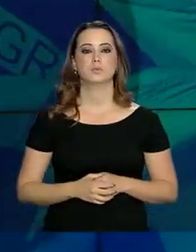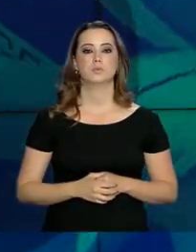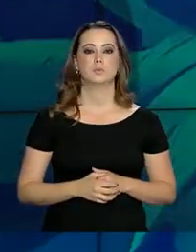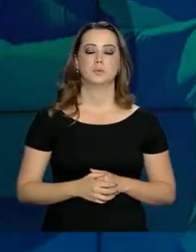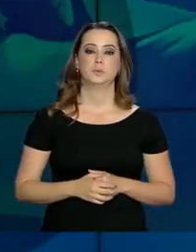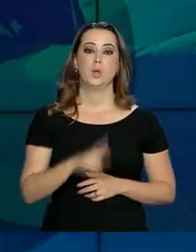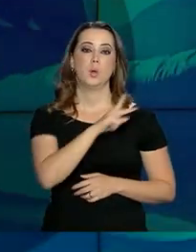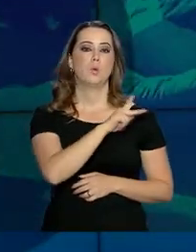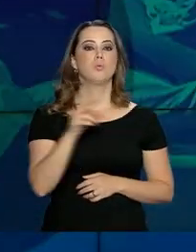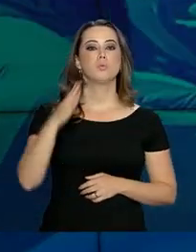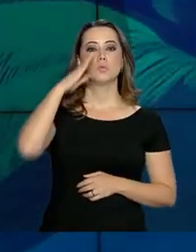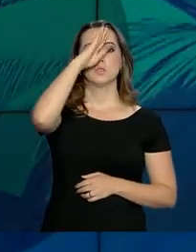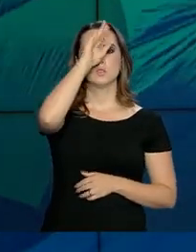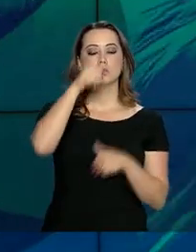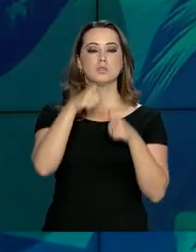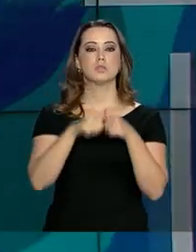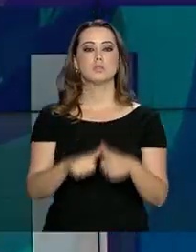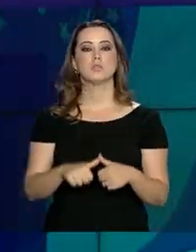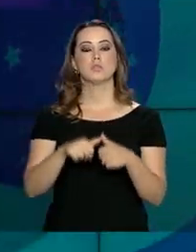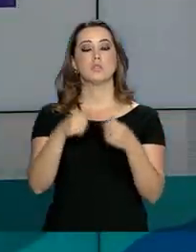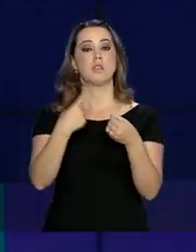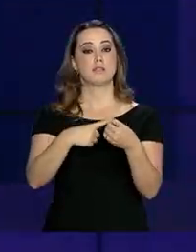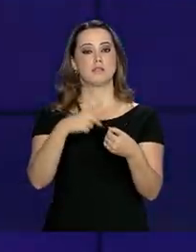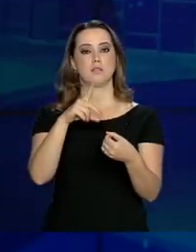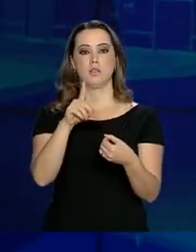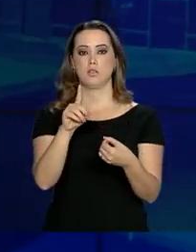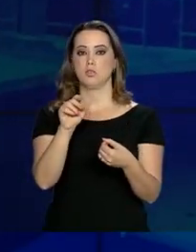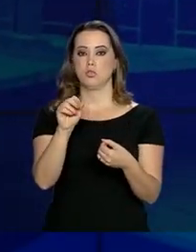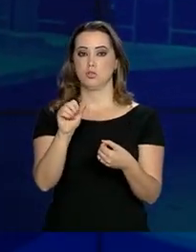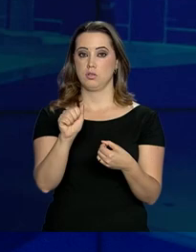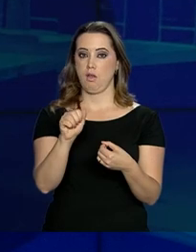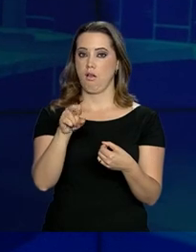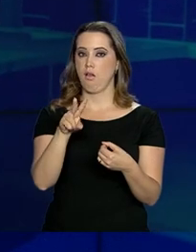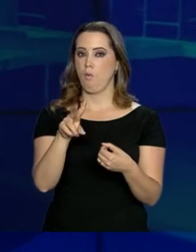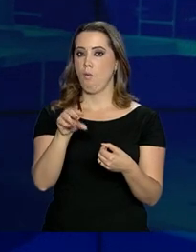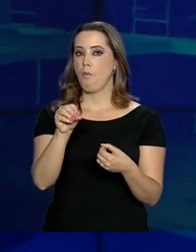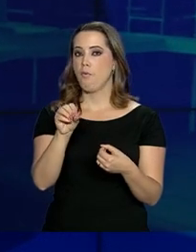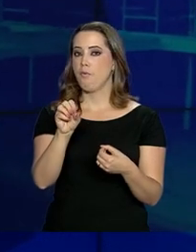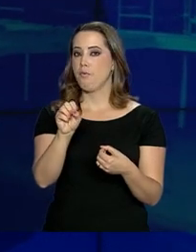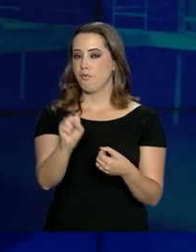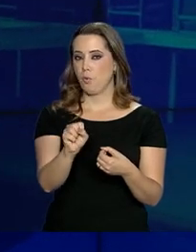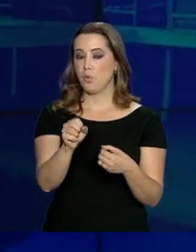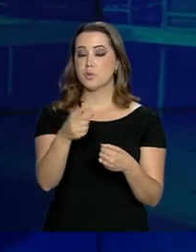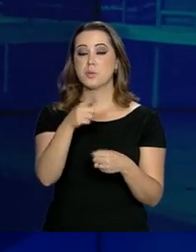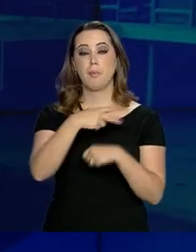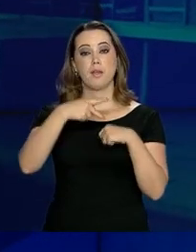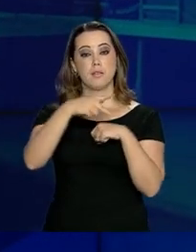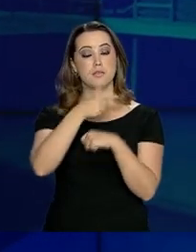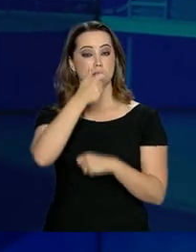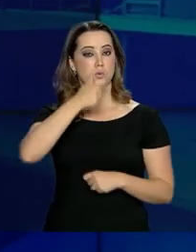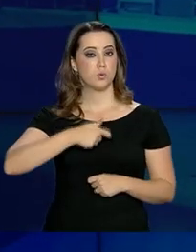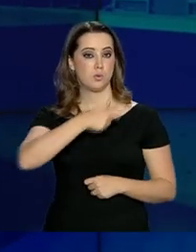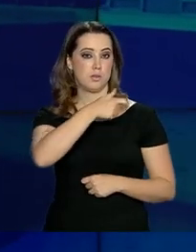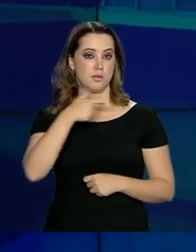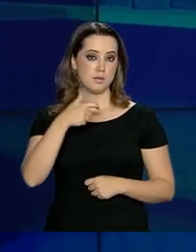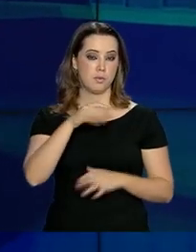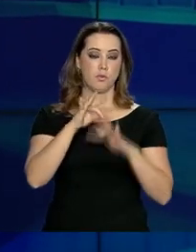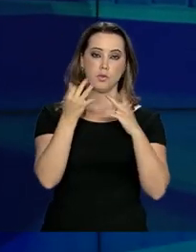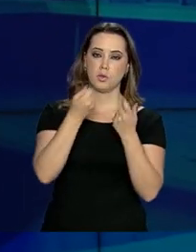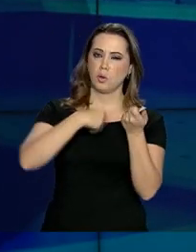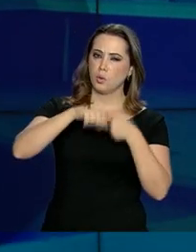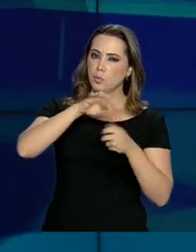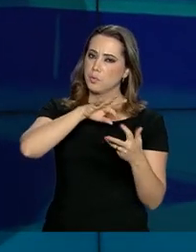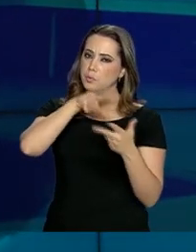O presidente Jair Bolsonaro está em Davos, na Suíça, para o Fórum Econômico Mundial. Bolsonaro foi o primeiro